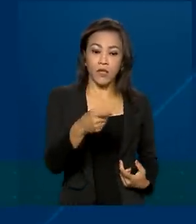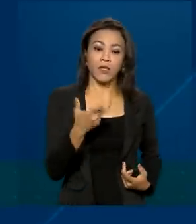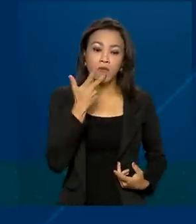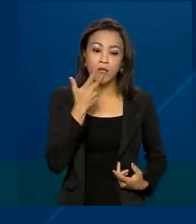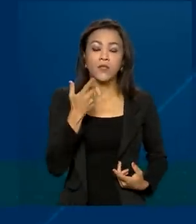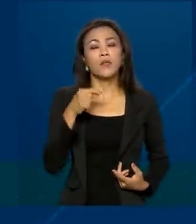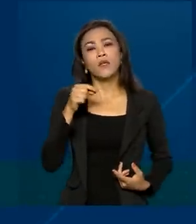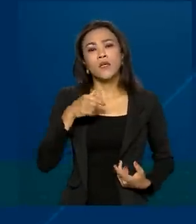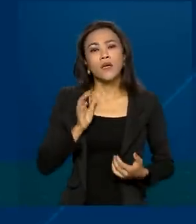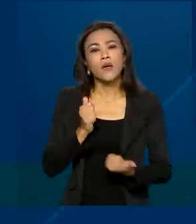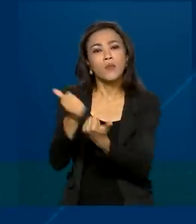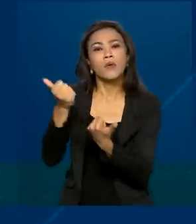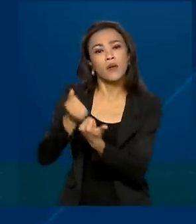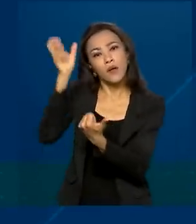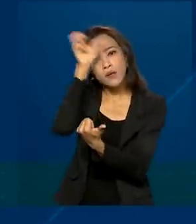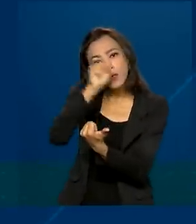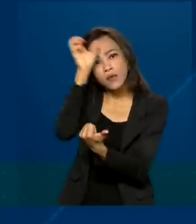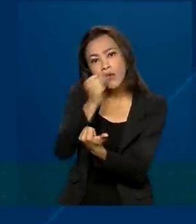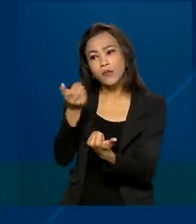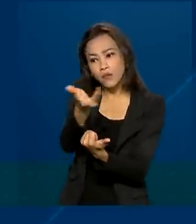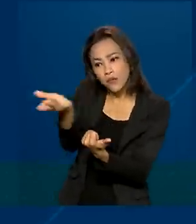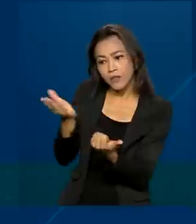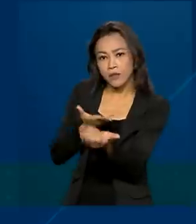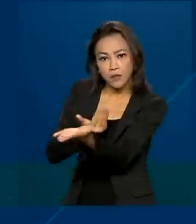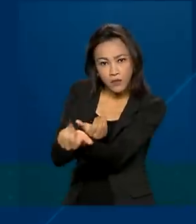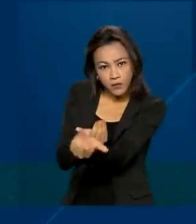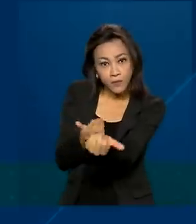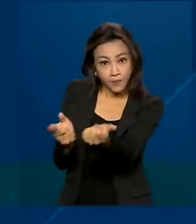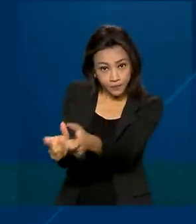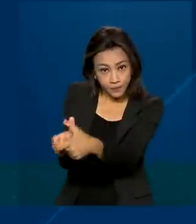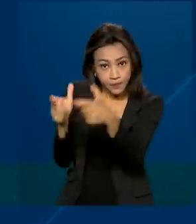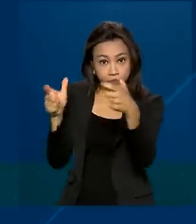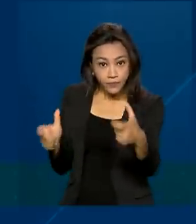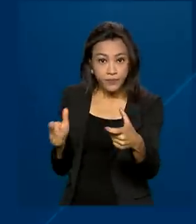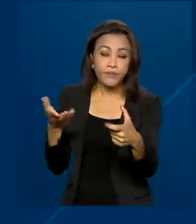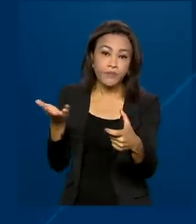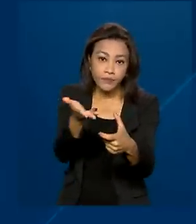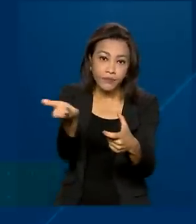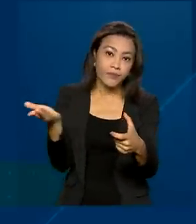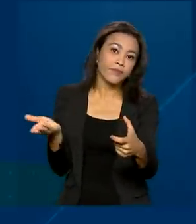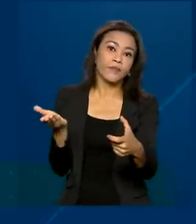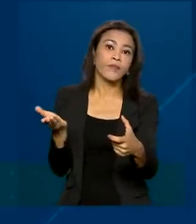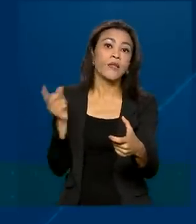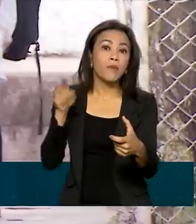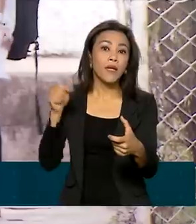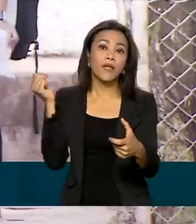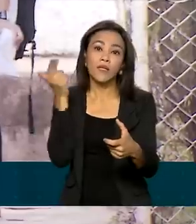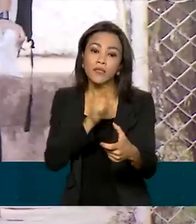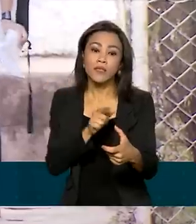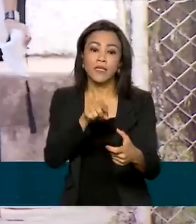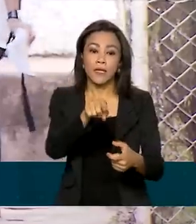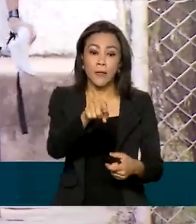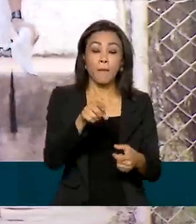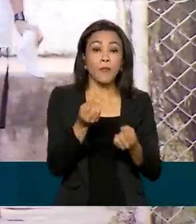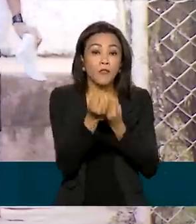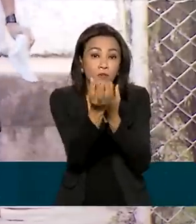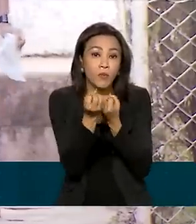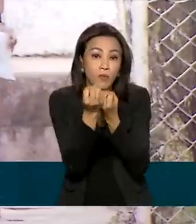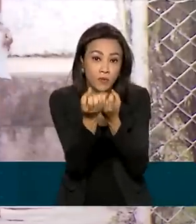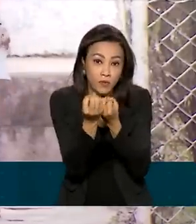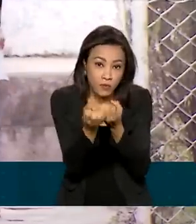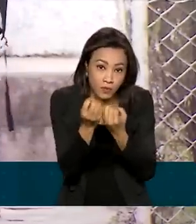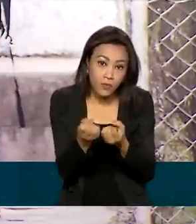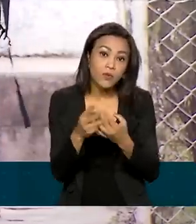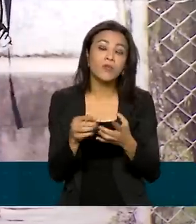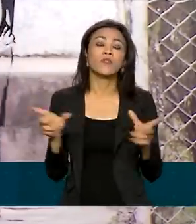dos jovens e facilitar o acesso à população, a maioria das oportunidades de trabalho e obtenção de renda. Dados da Organização